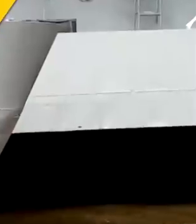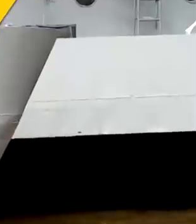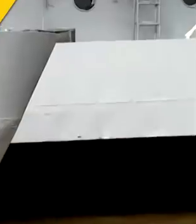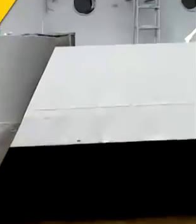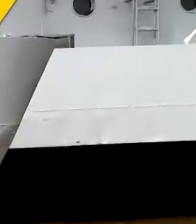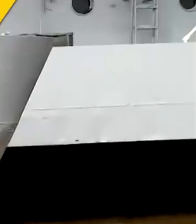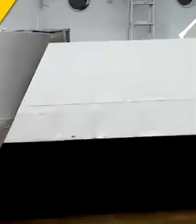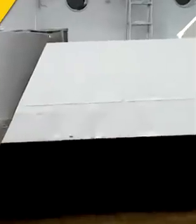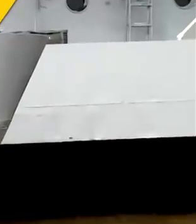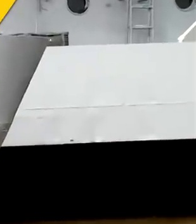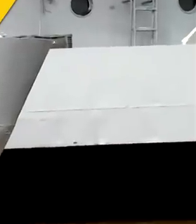Transcrição Transcrição Legendas Quintena Coelho